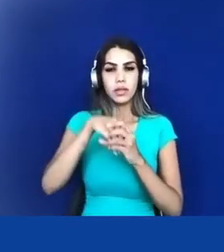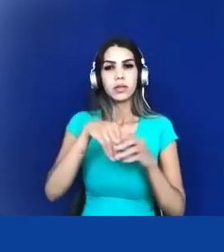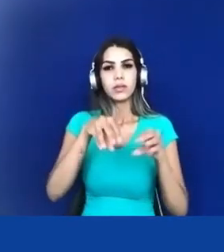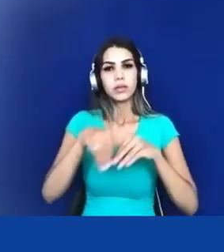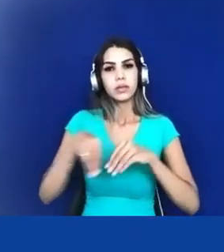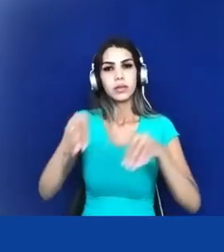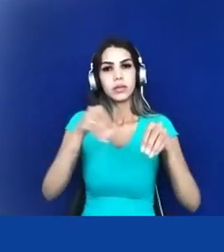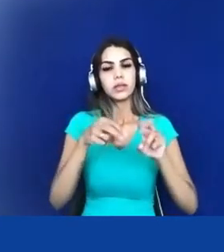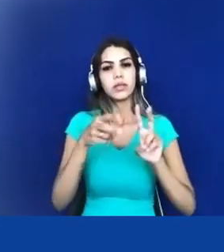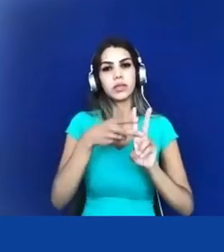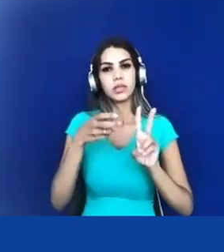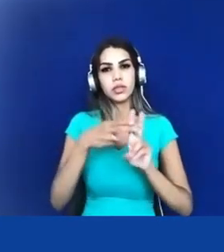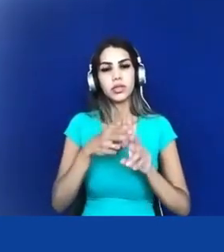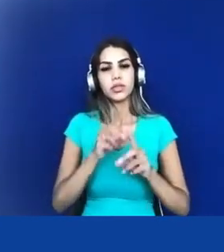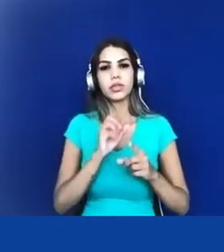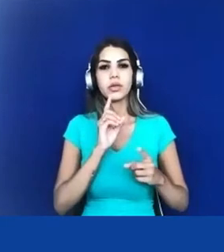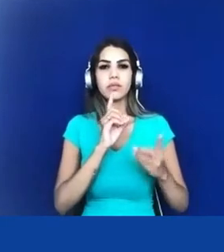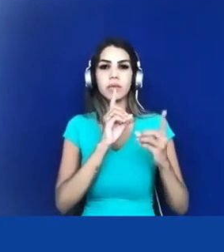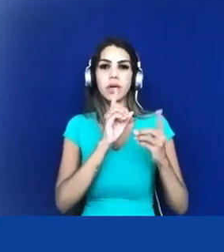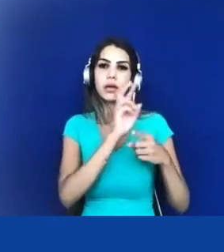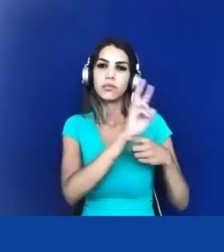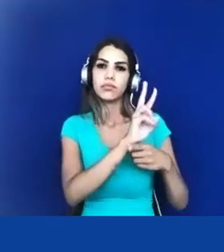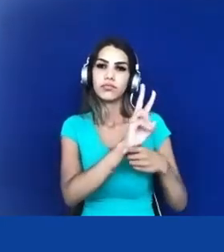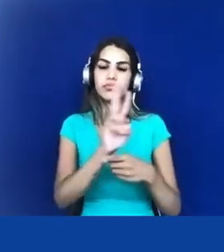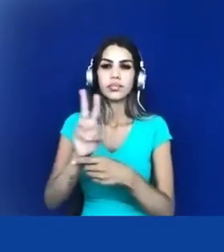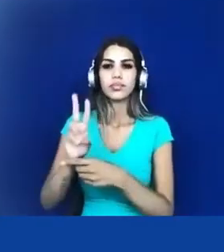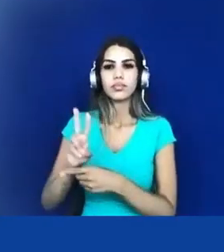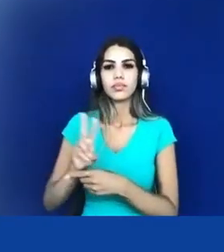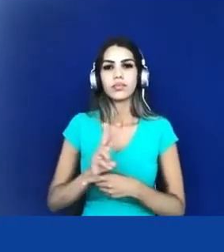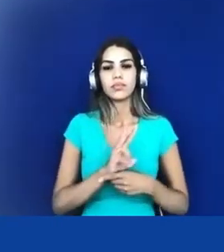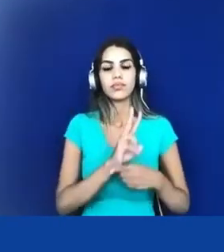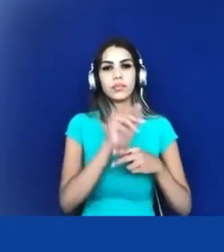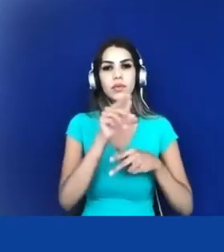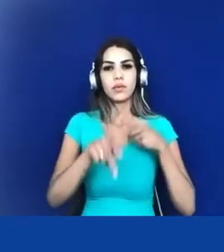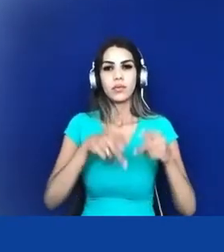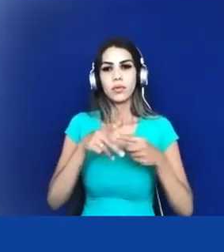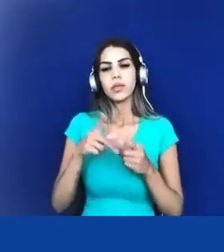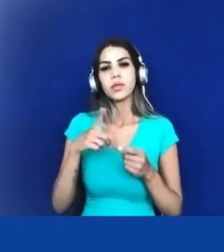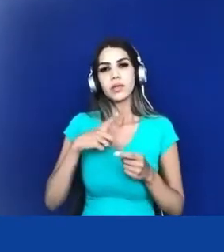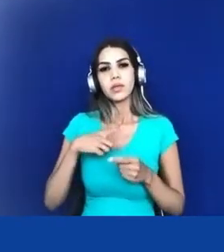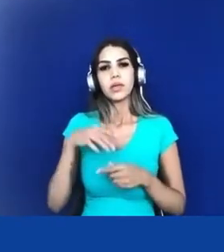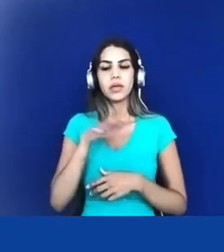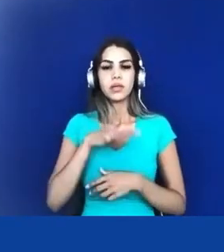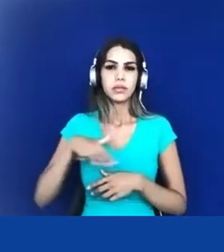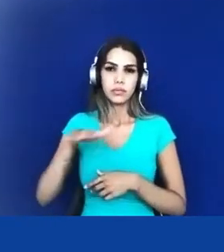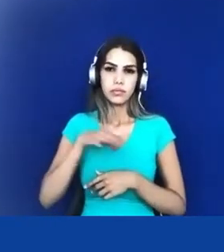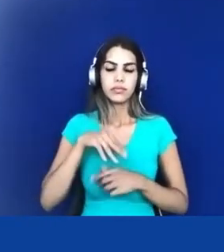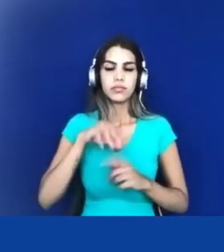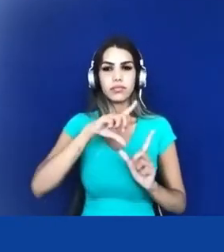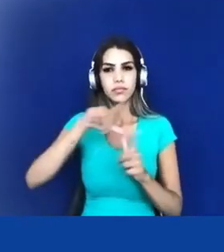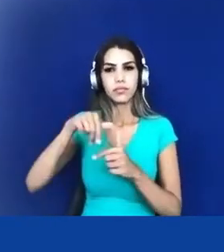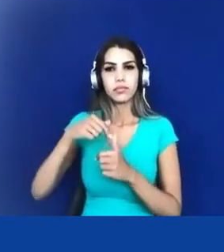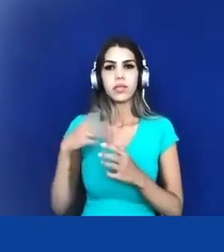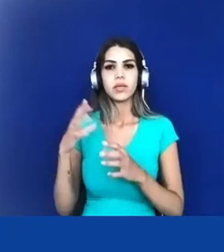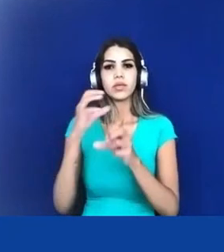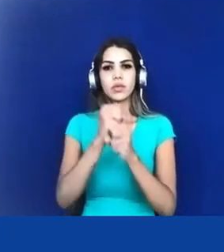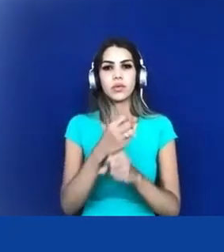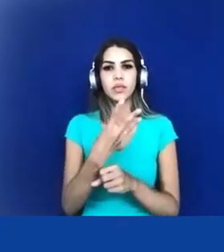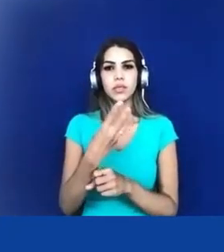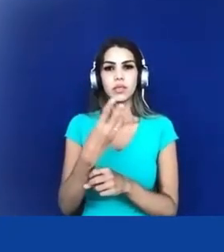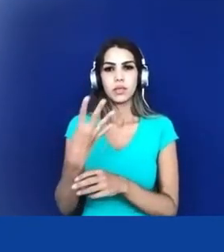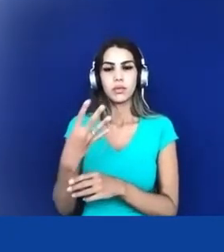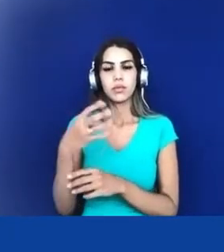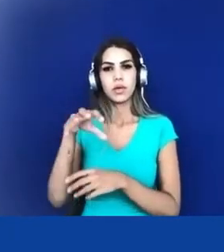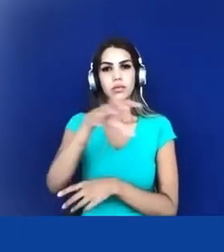a partir aí de critérios geográficos nós temos então vários distritos os 34 distritos sanitários bom